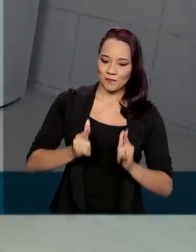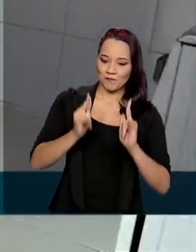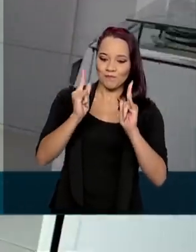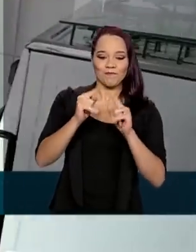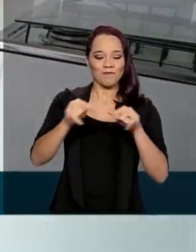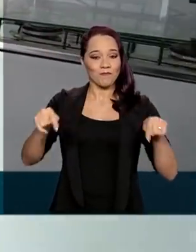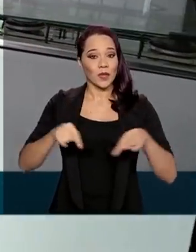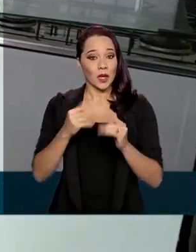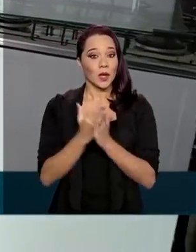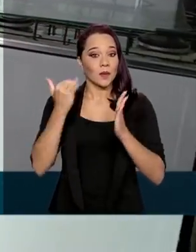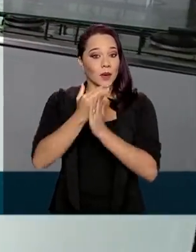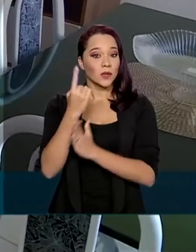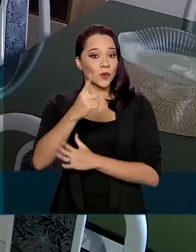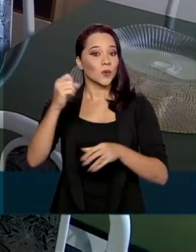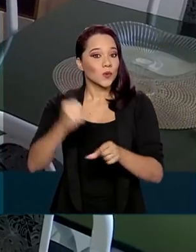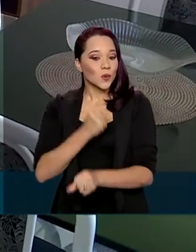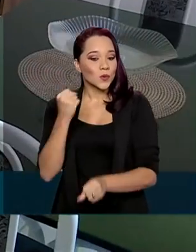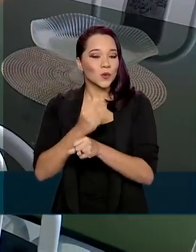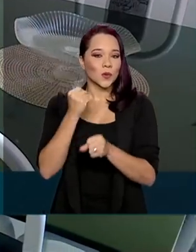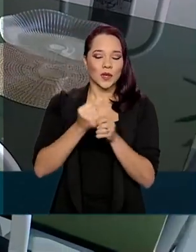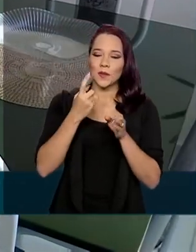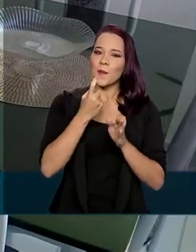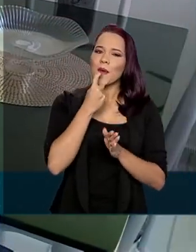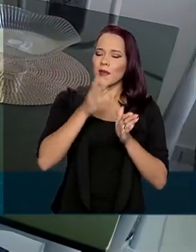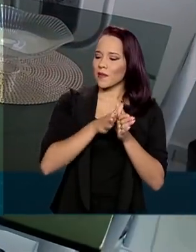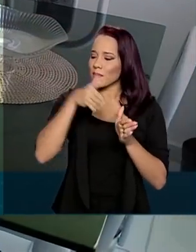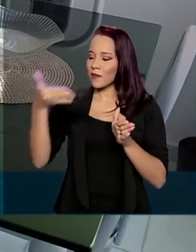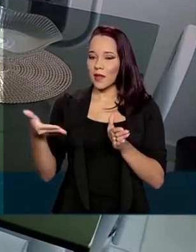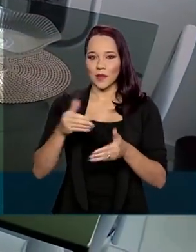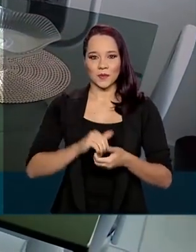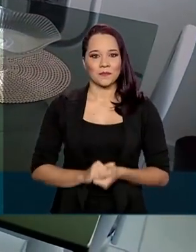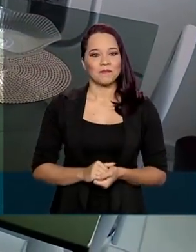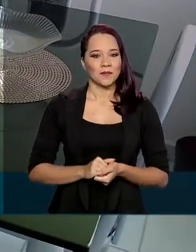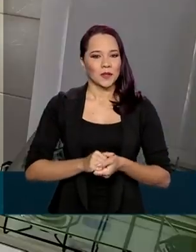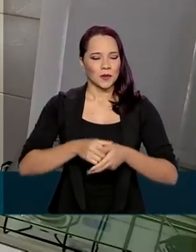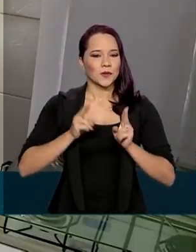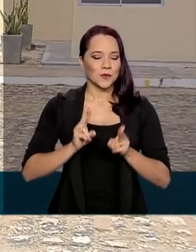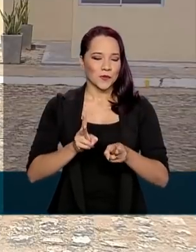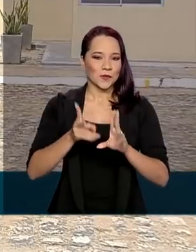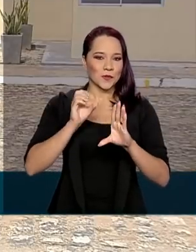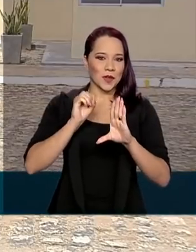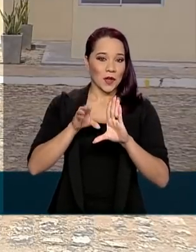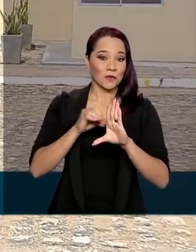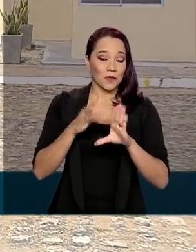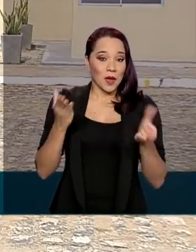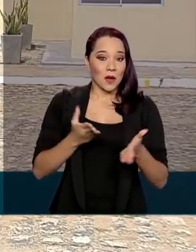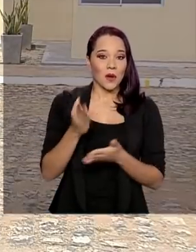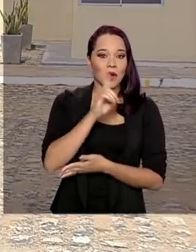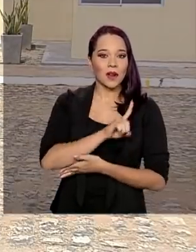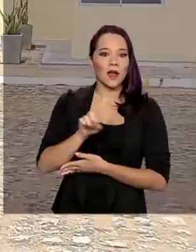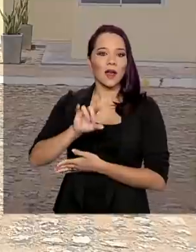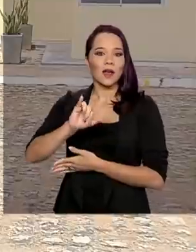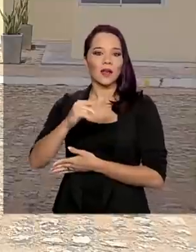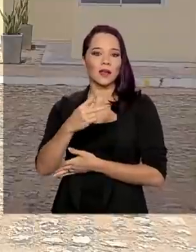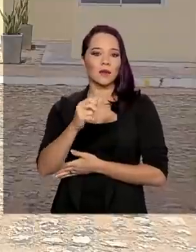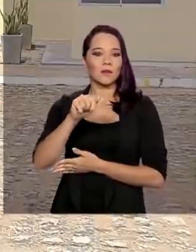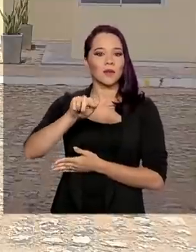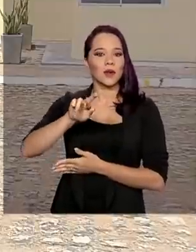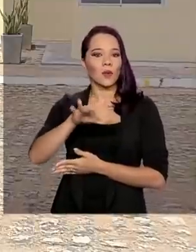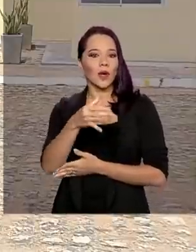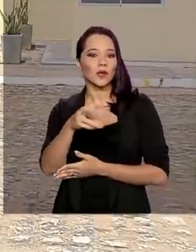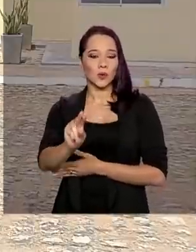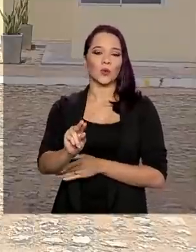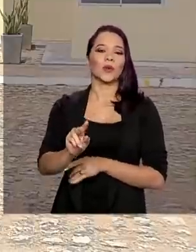dois estão sendo construídos ali ao lado. Bom, a gente segue falando ao vivo, mas vai agora até Ipanguaçu, também